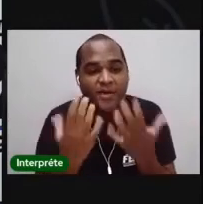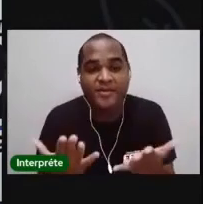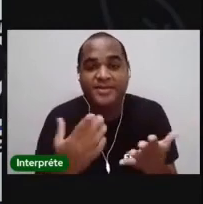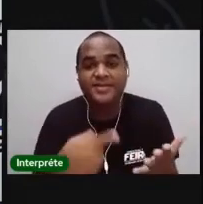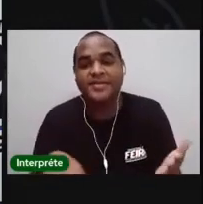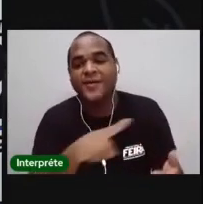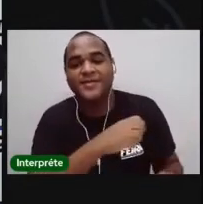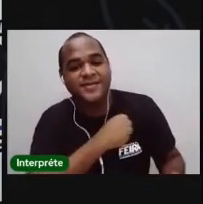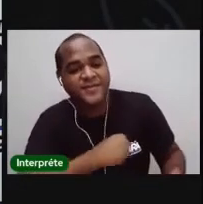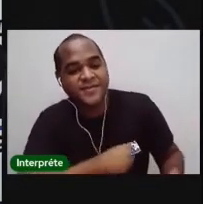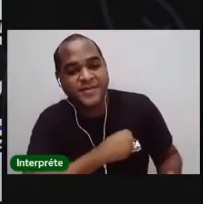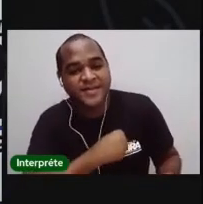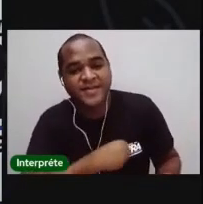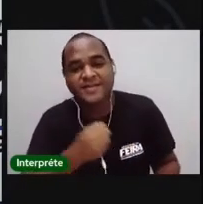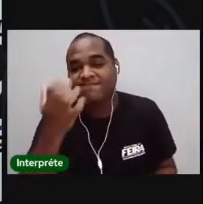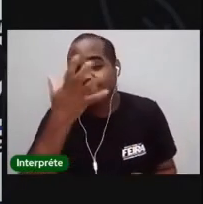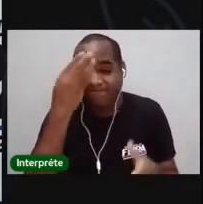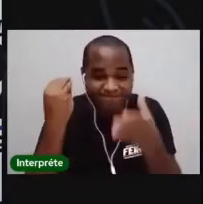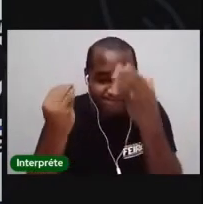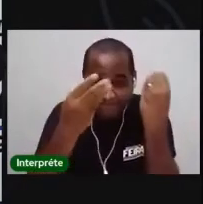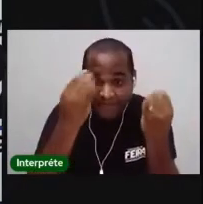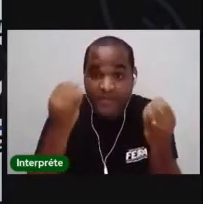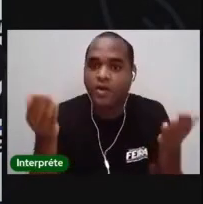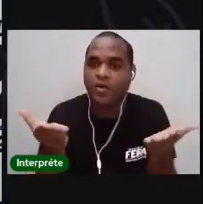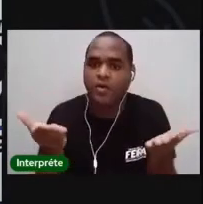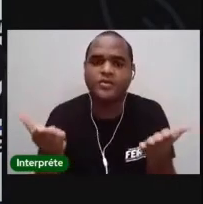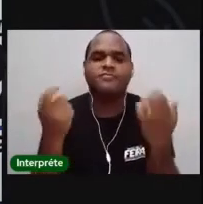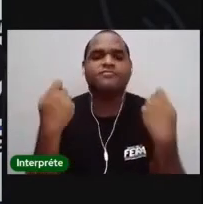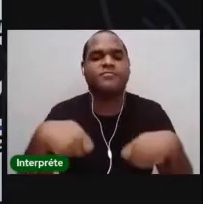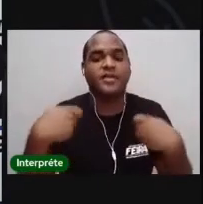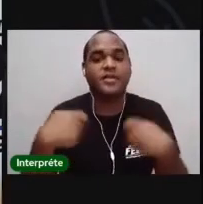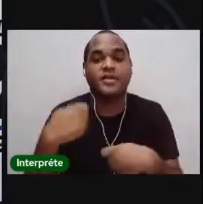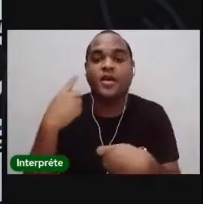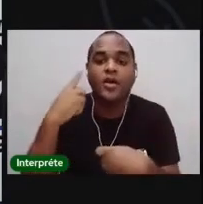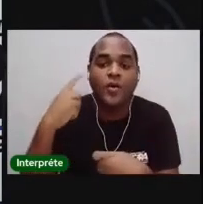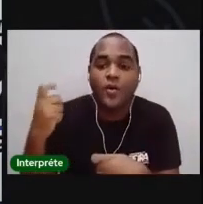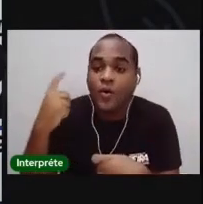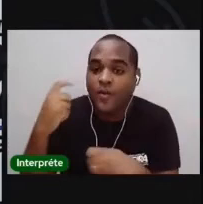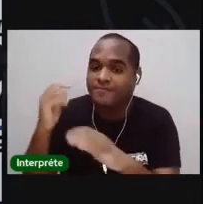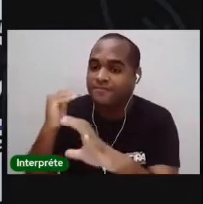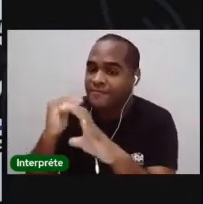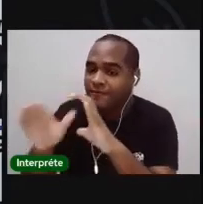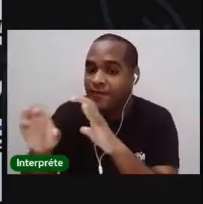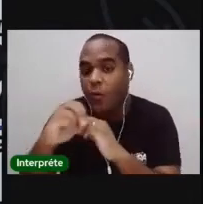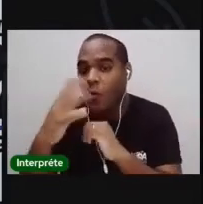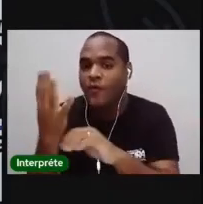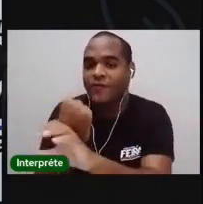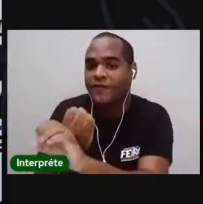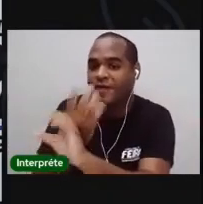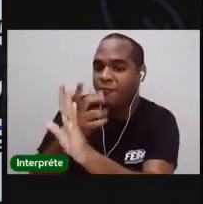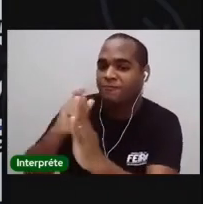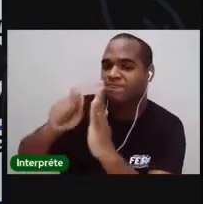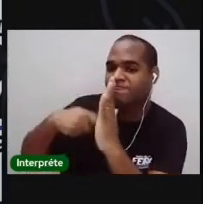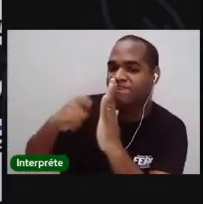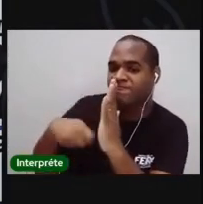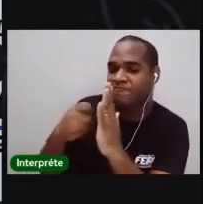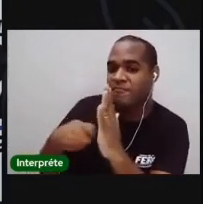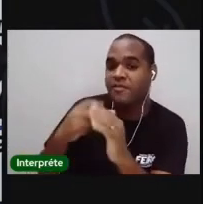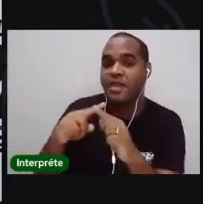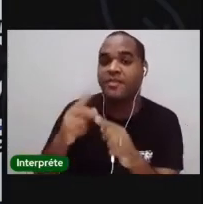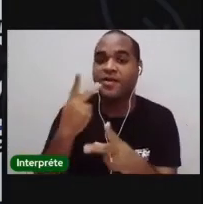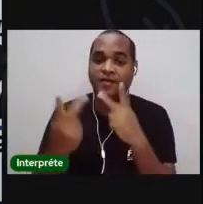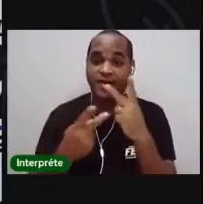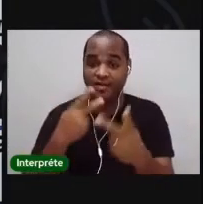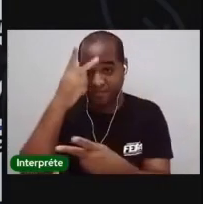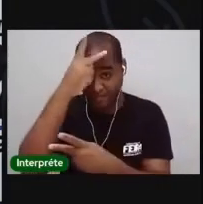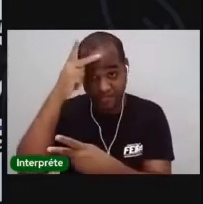saudade. Não esqueçam de fazer a nossa tarefa de hoje. Manda um áudio, faz uma chamada de vídeo, mas não deixa de falar para as pessoas